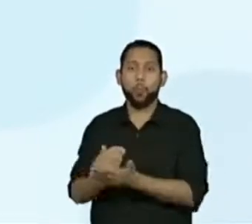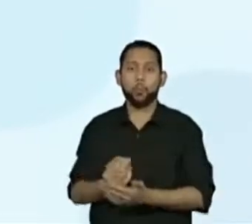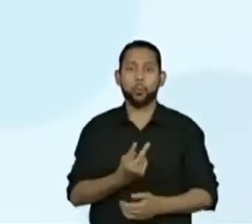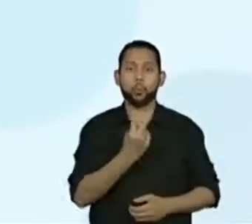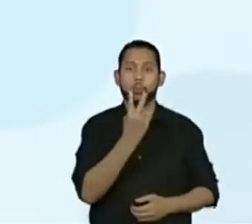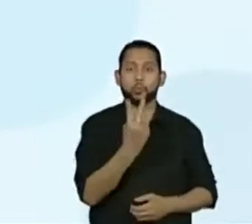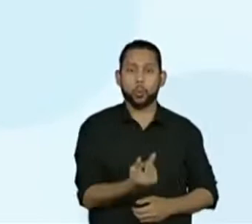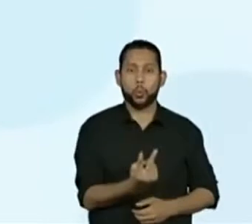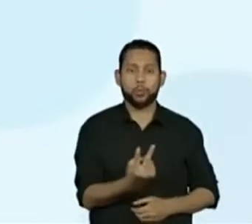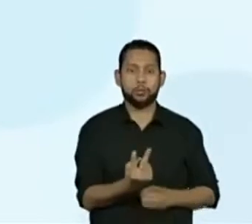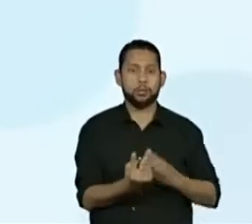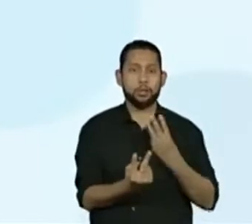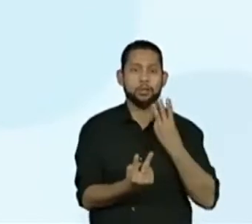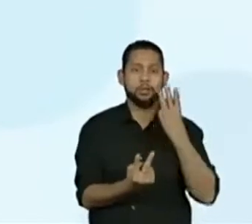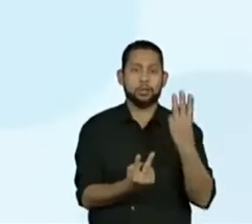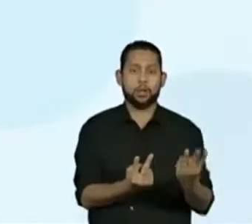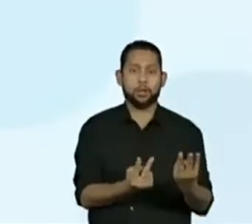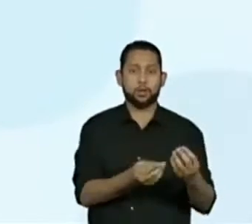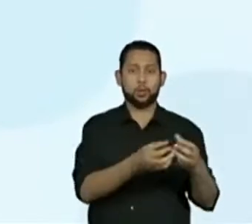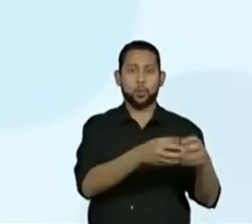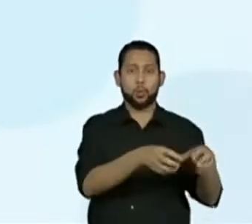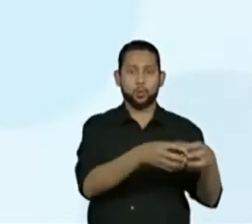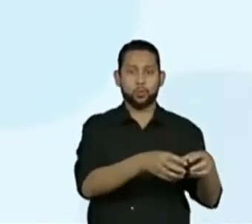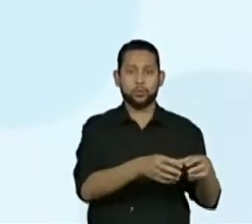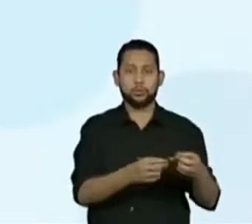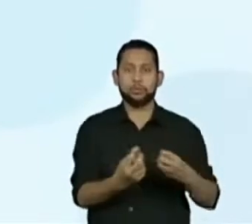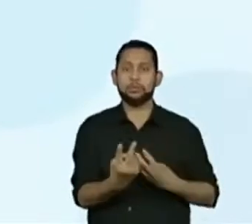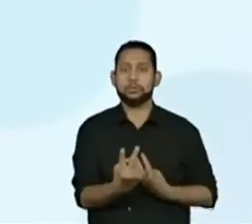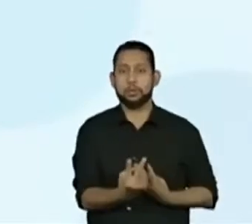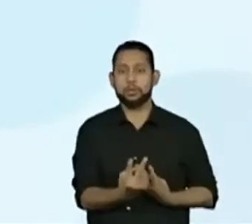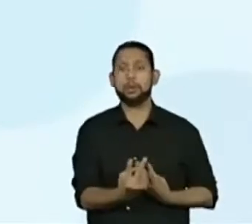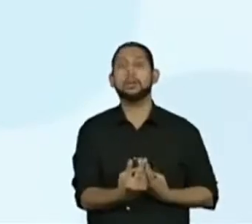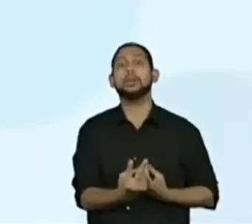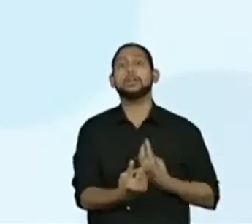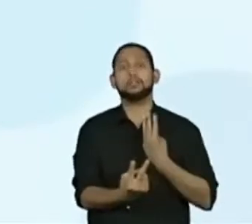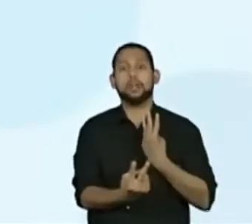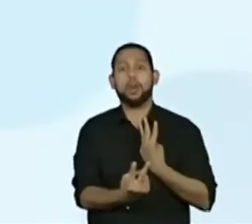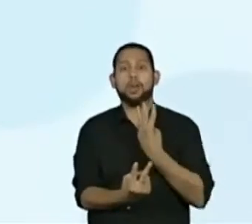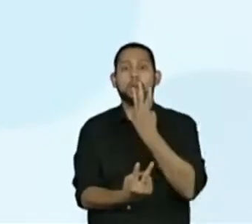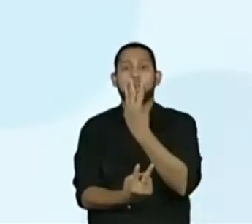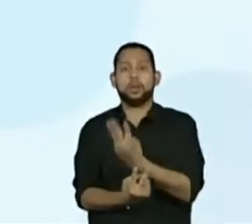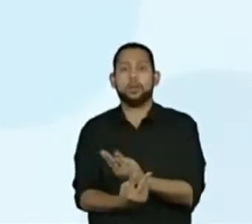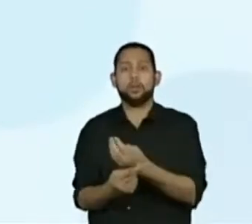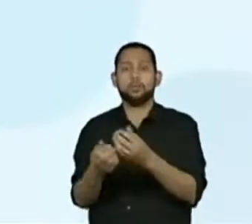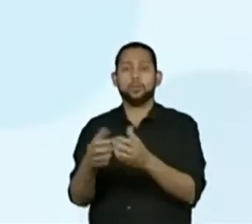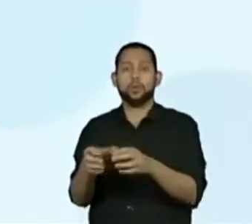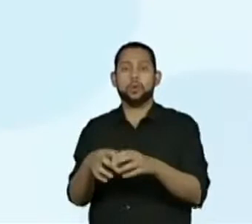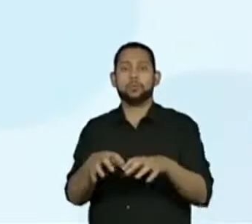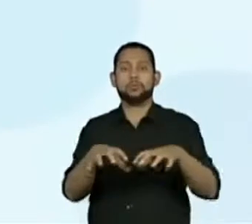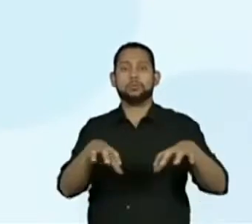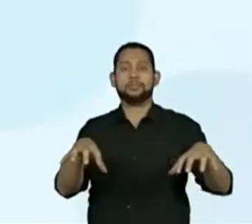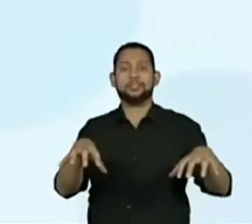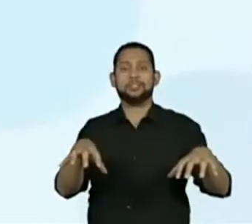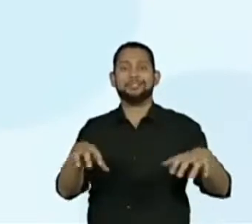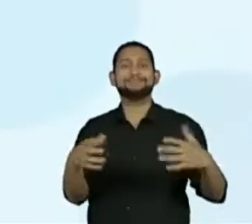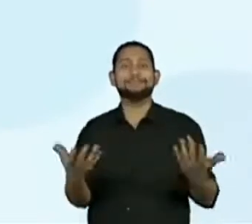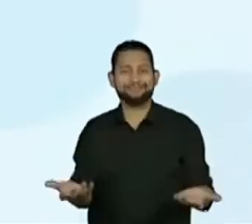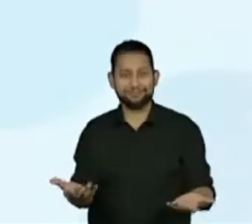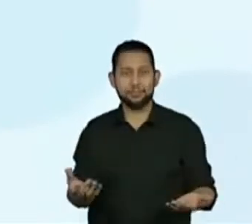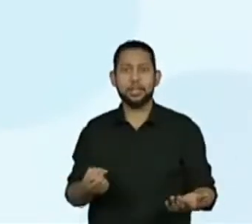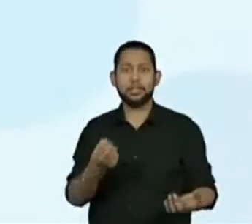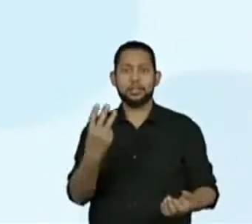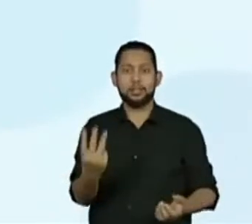E aí, para complementar, vocês sabem que em uma receita eu vou utilizar 3